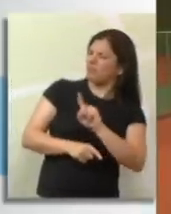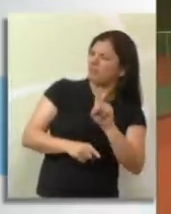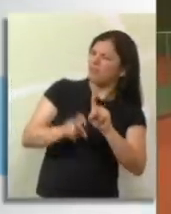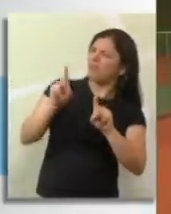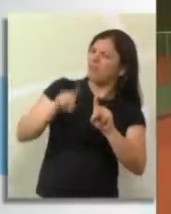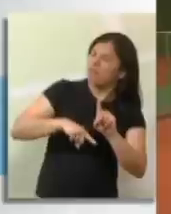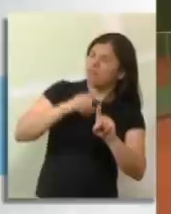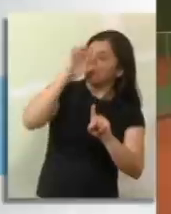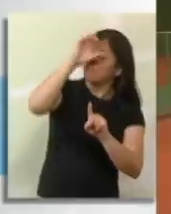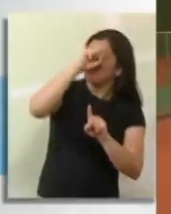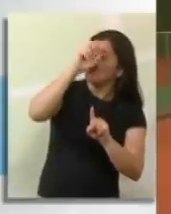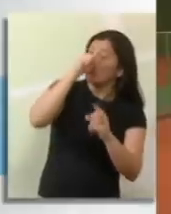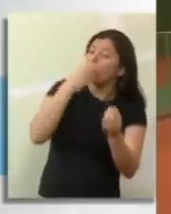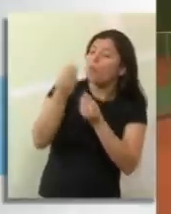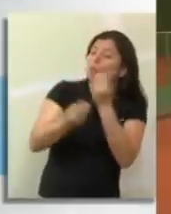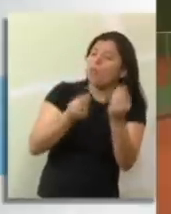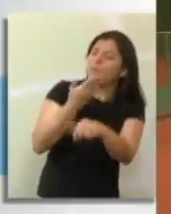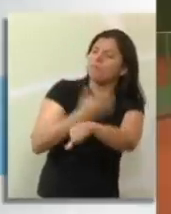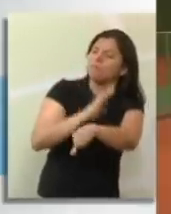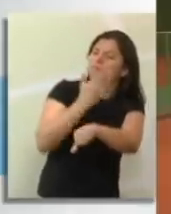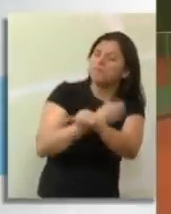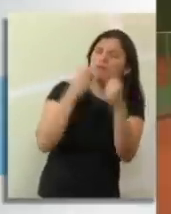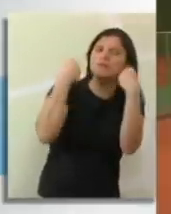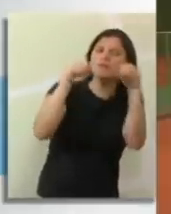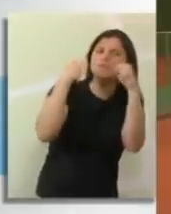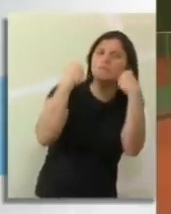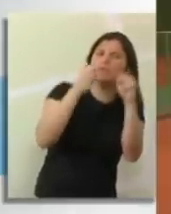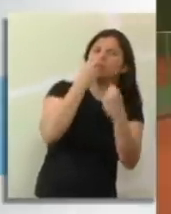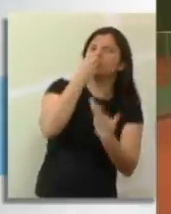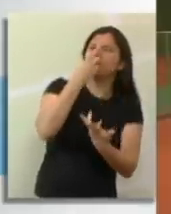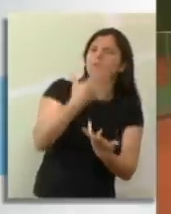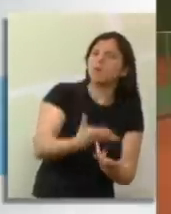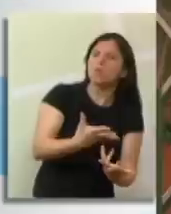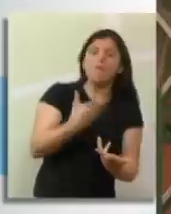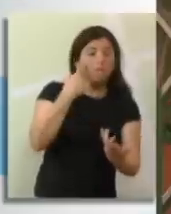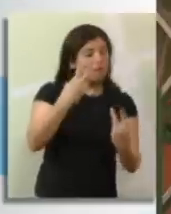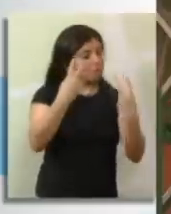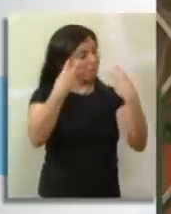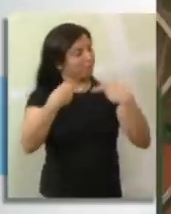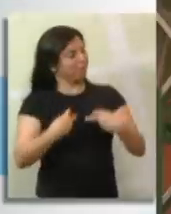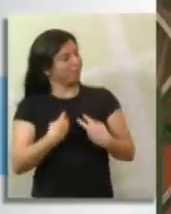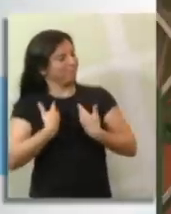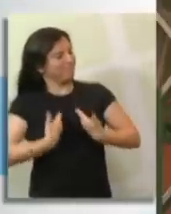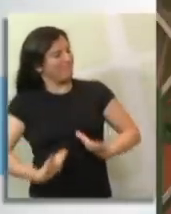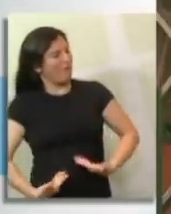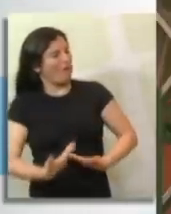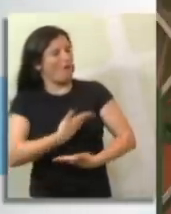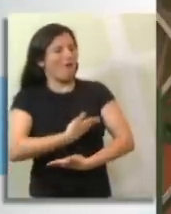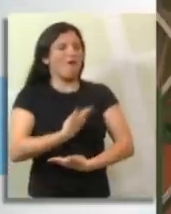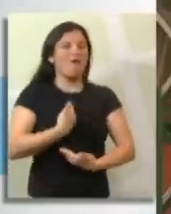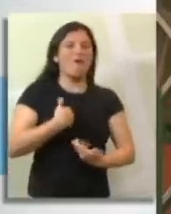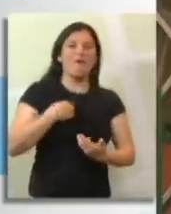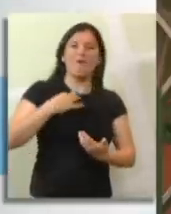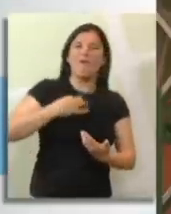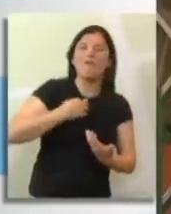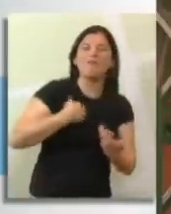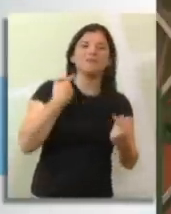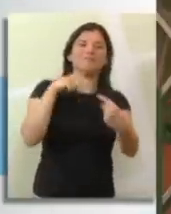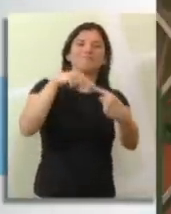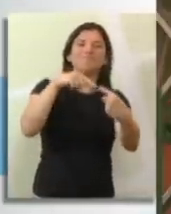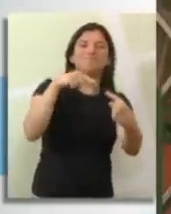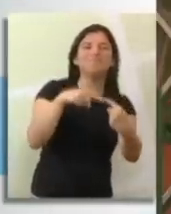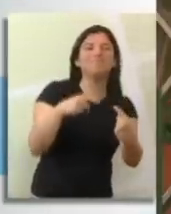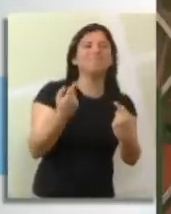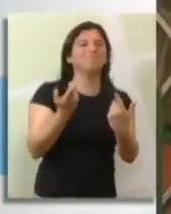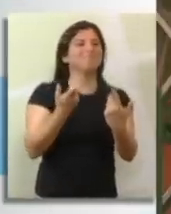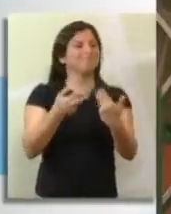Olha só que linda. Minha roupinha de tenista e meu visual novo. Não é o Ih, lá vem a outra. Uma viciada em moda, a outra em internet. Eu acho que eu fiz